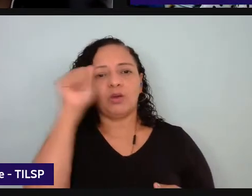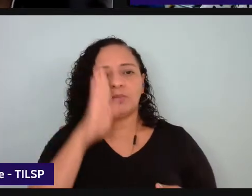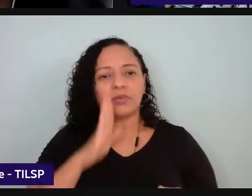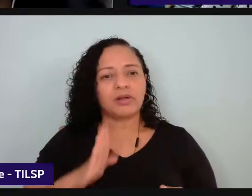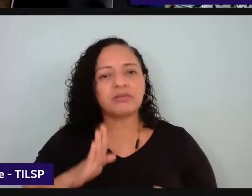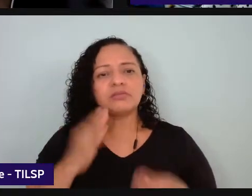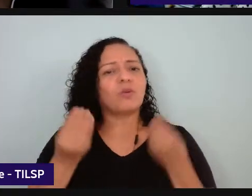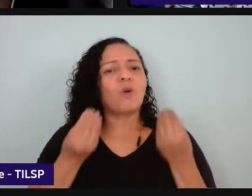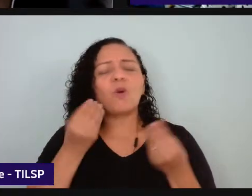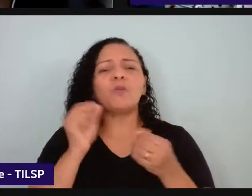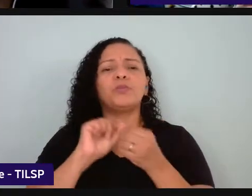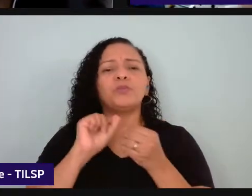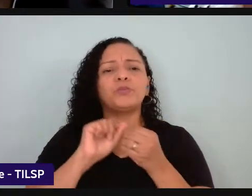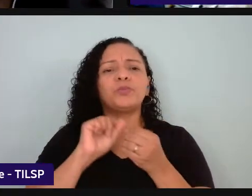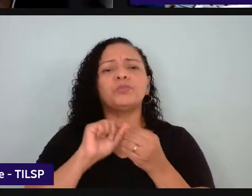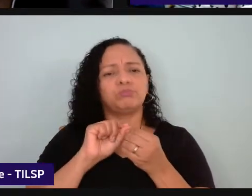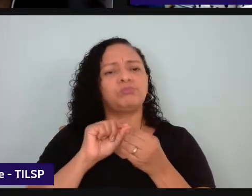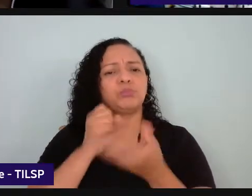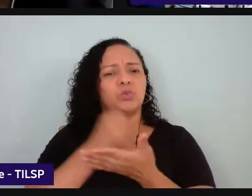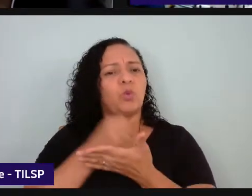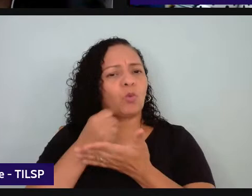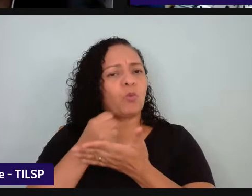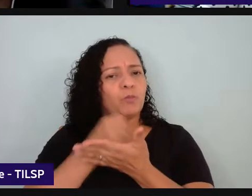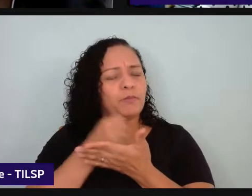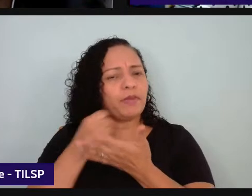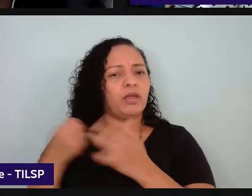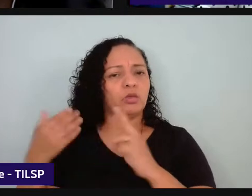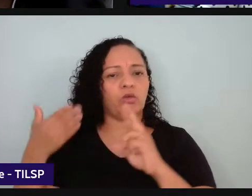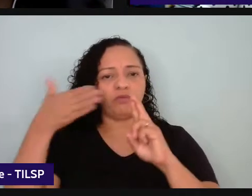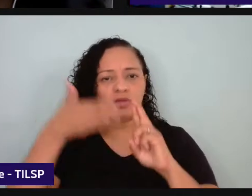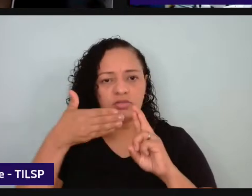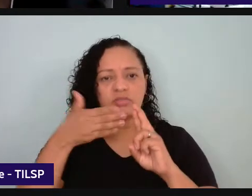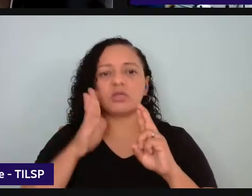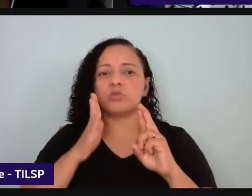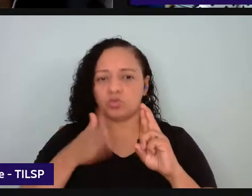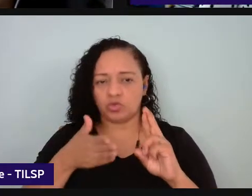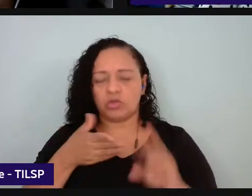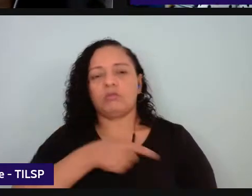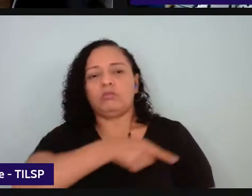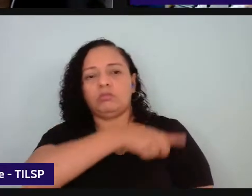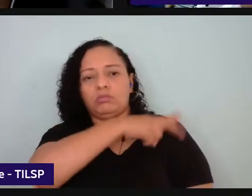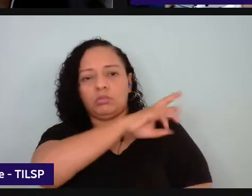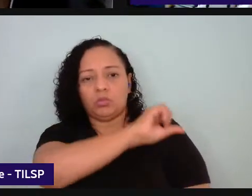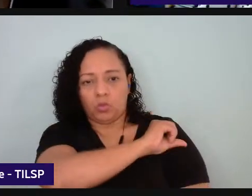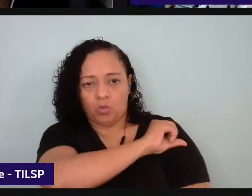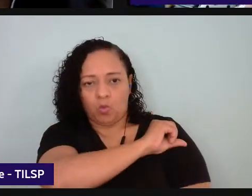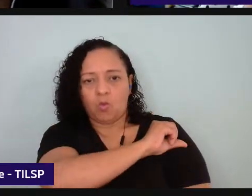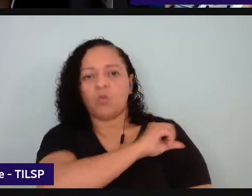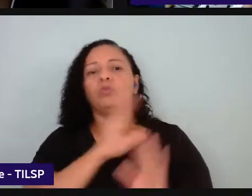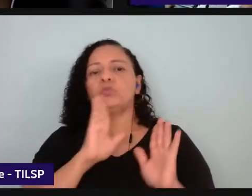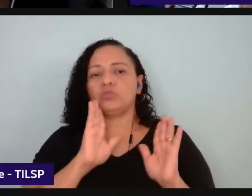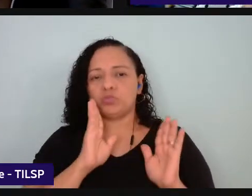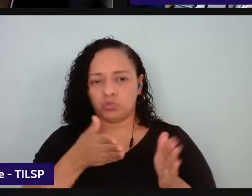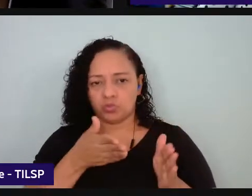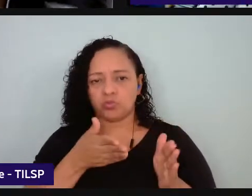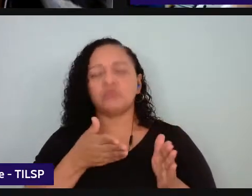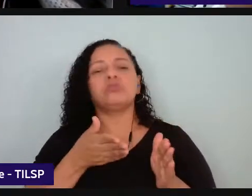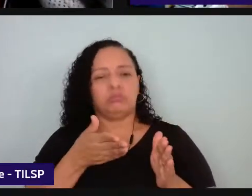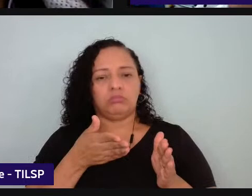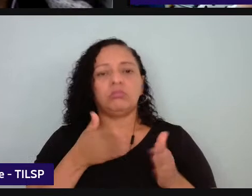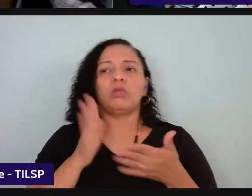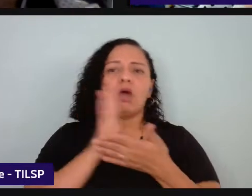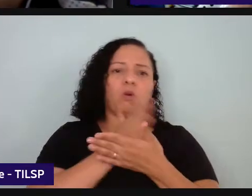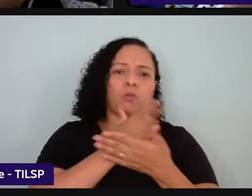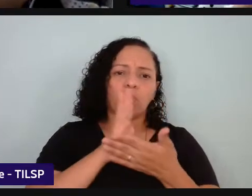referenciais né já temos os referenciais do ensino fundamental né eles já foram em alguns